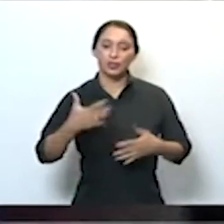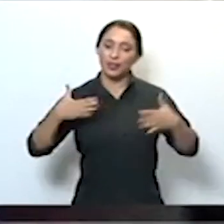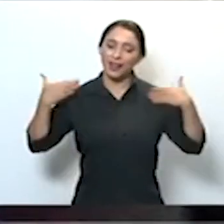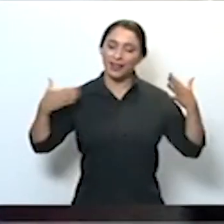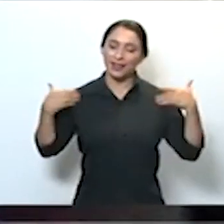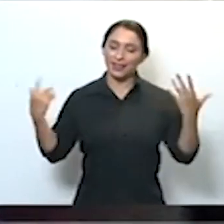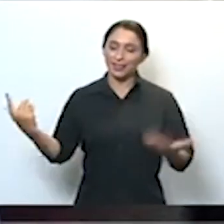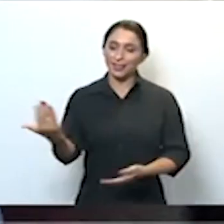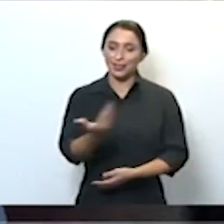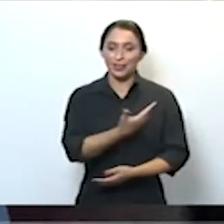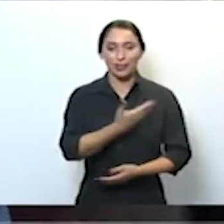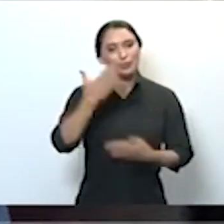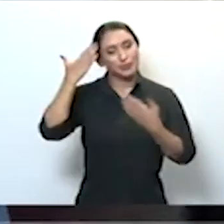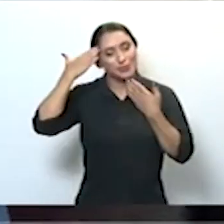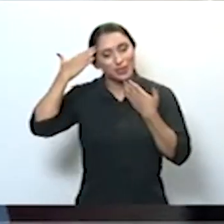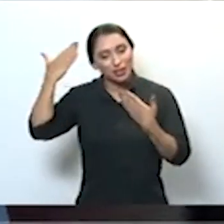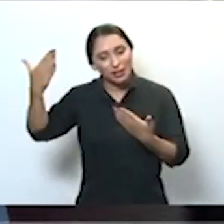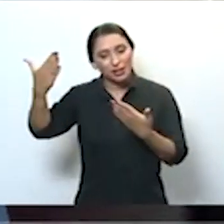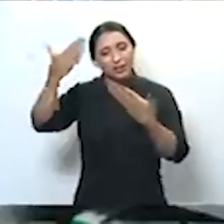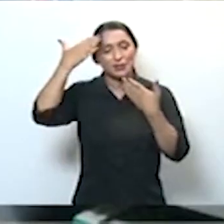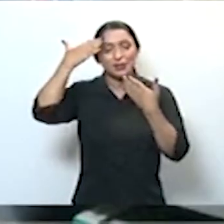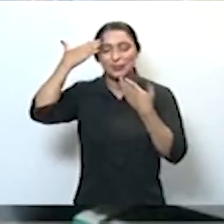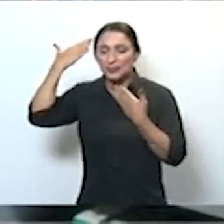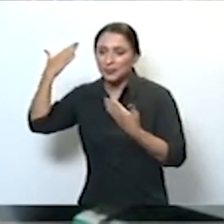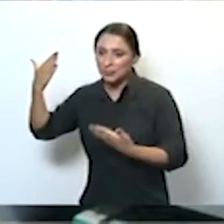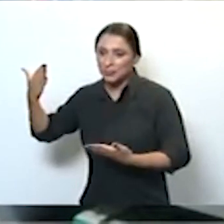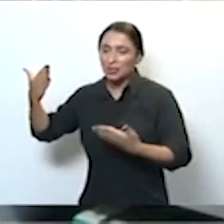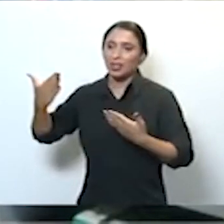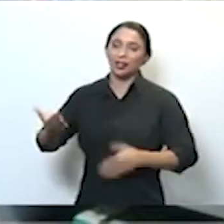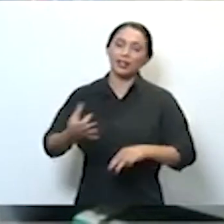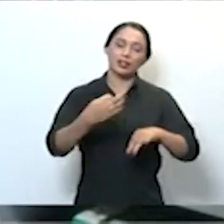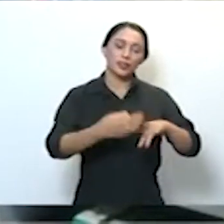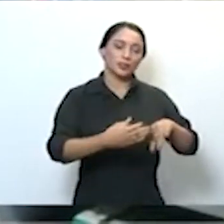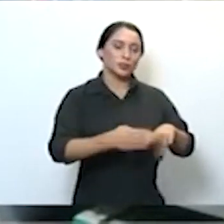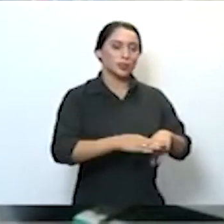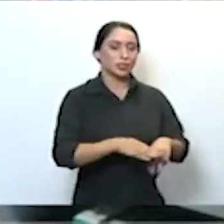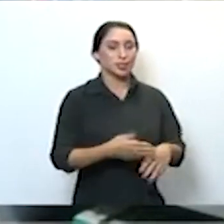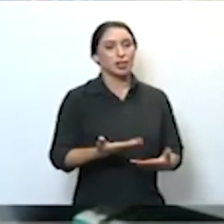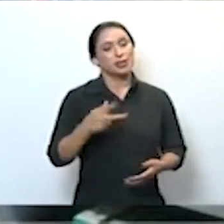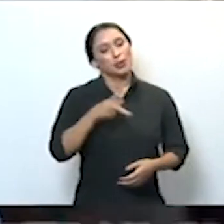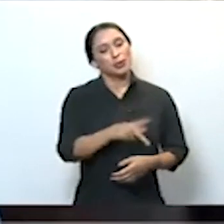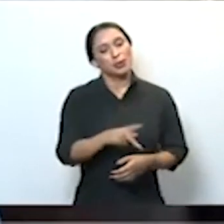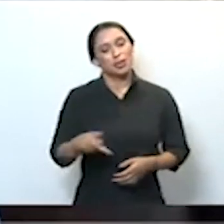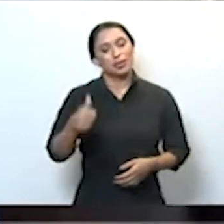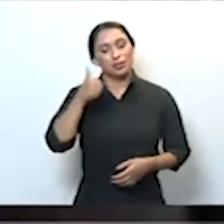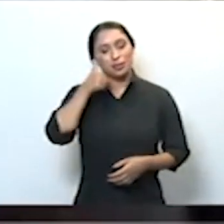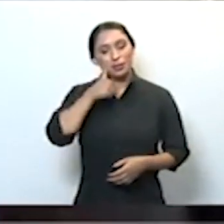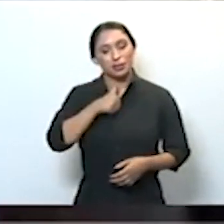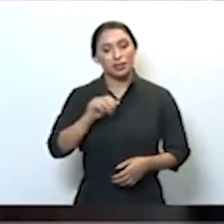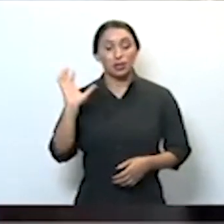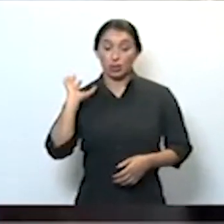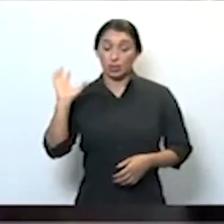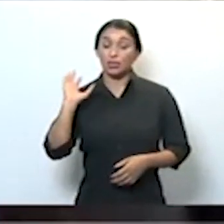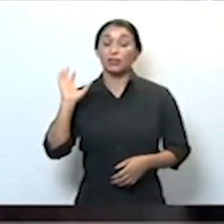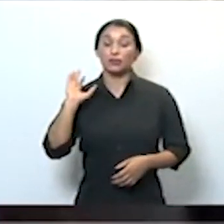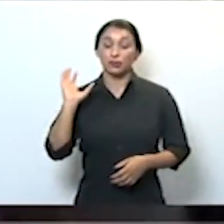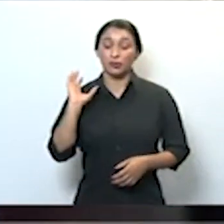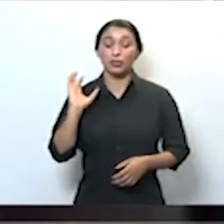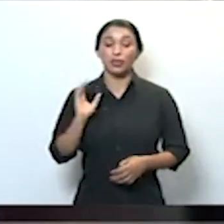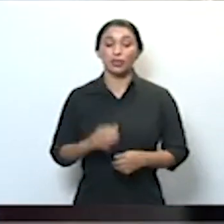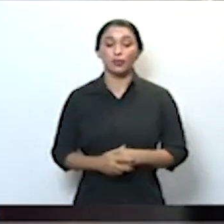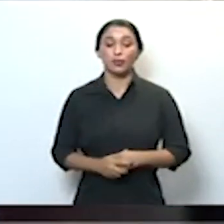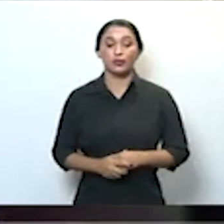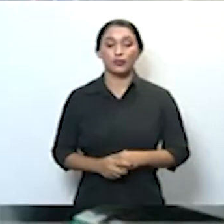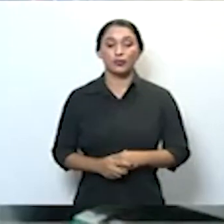Obrigado, obrigado, queridos colegas, querida presidente Maza Weber. Para mim, é uma honra